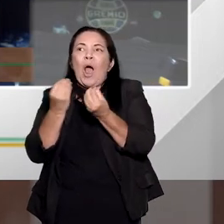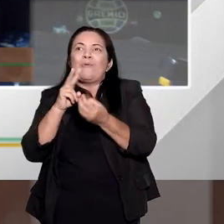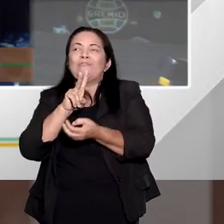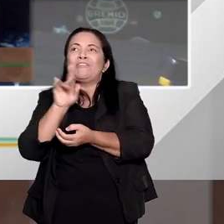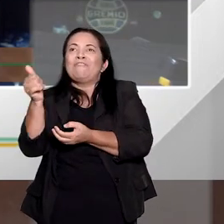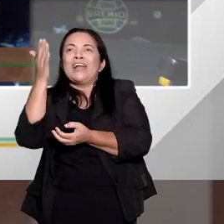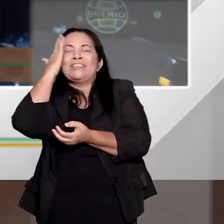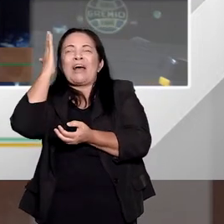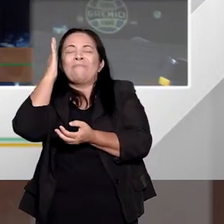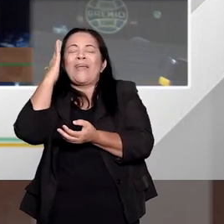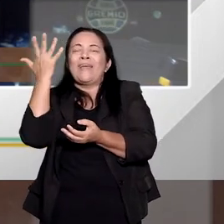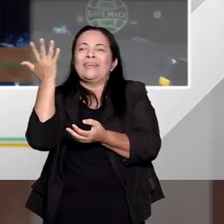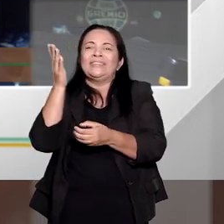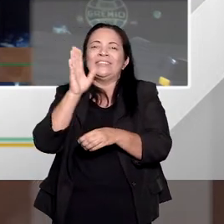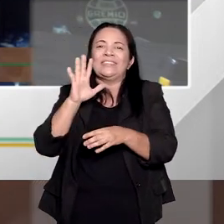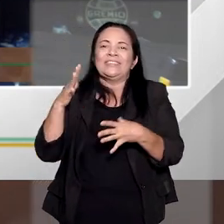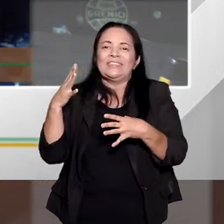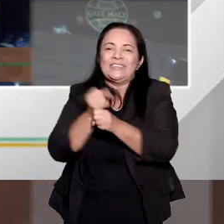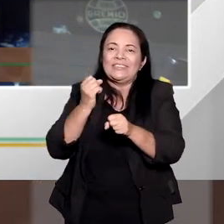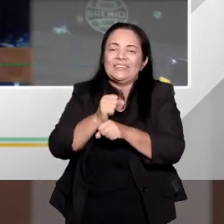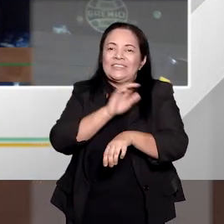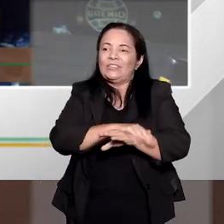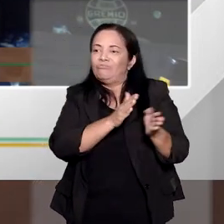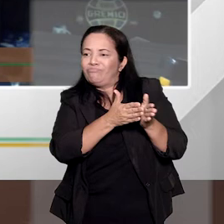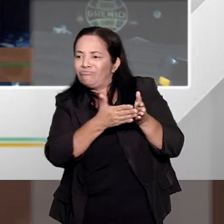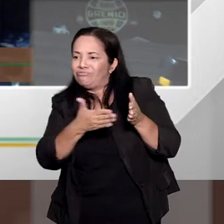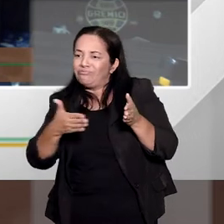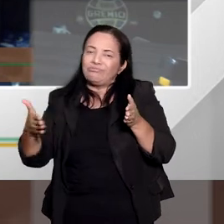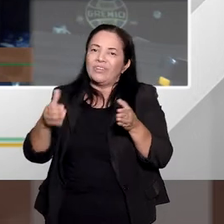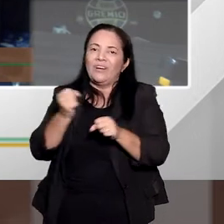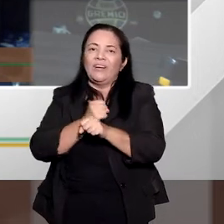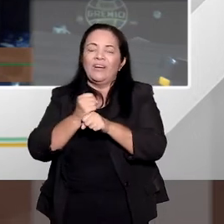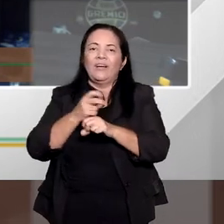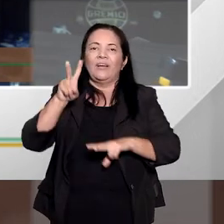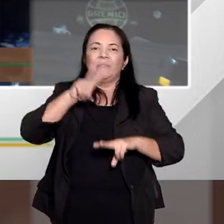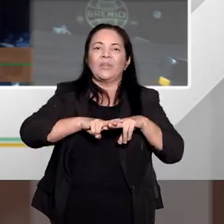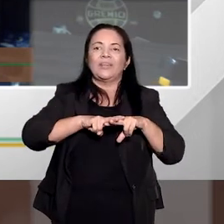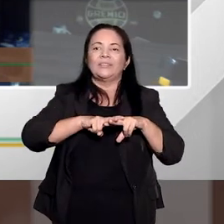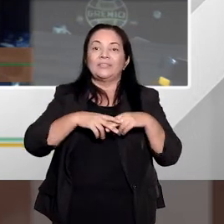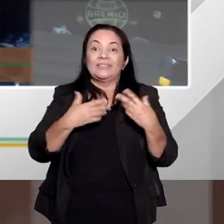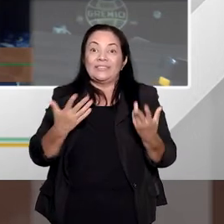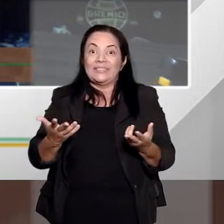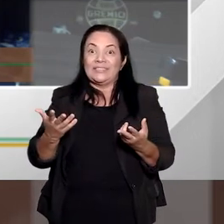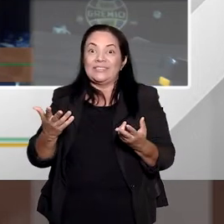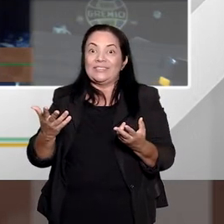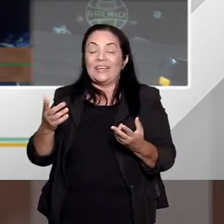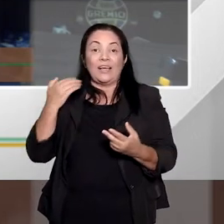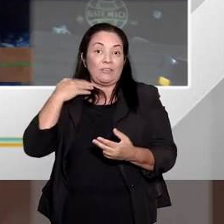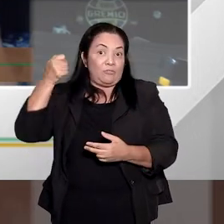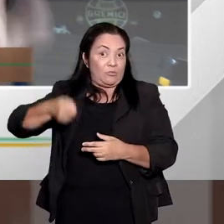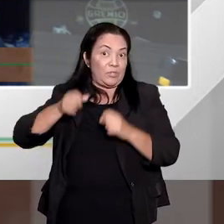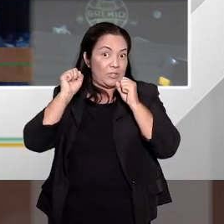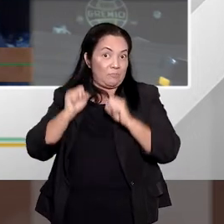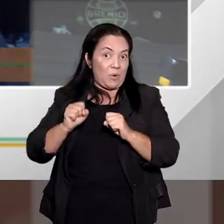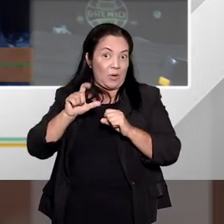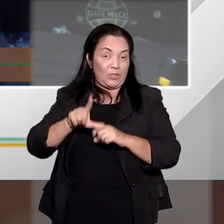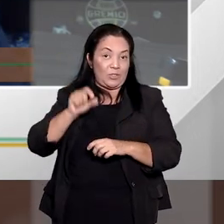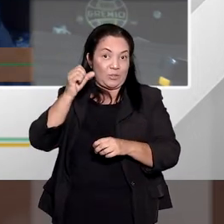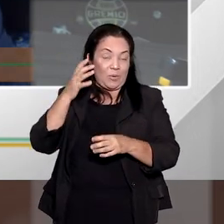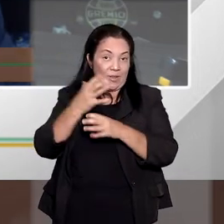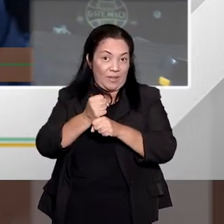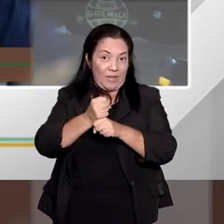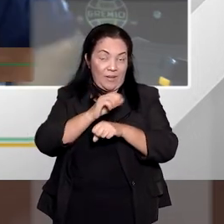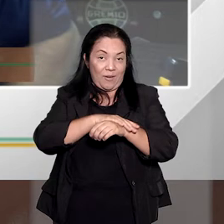conjunta, aplica a pena base para ambos em tanto. E, na minha concepção, é